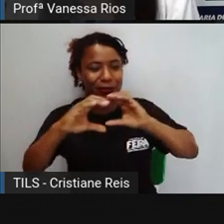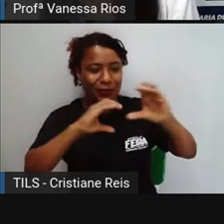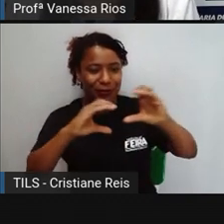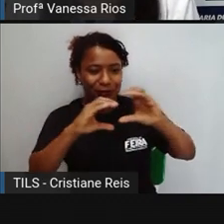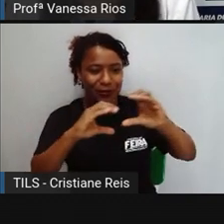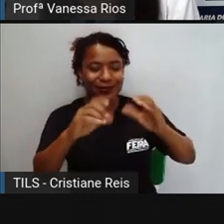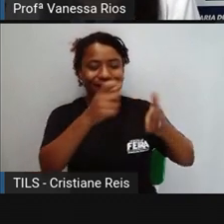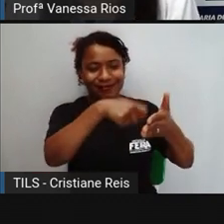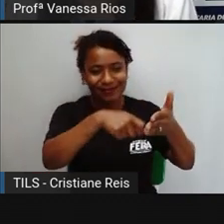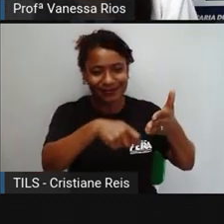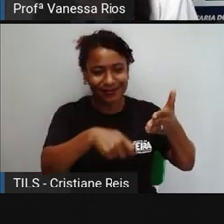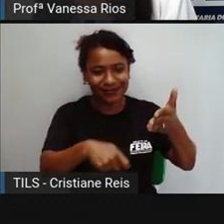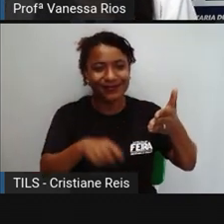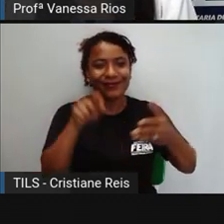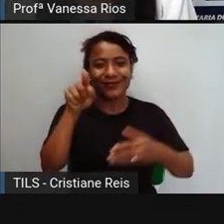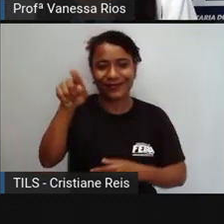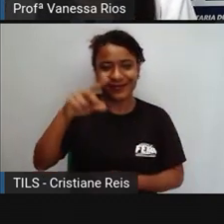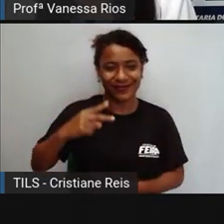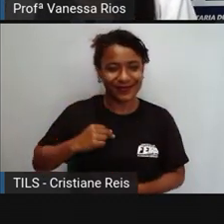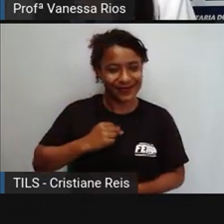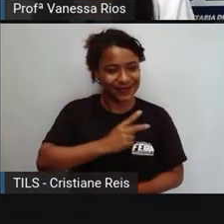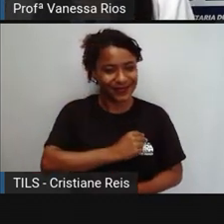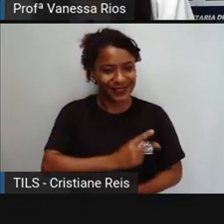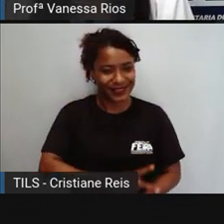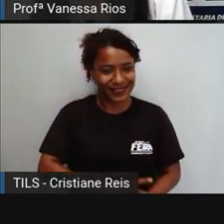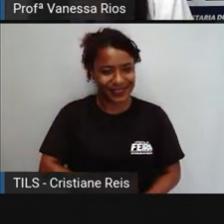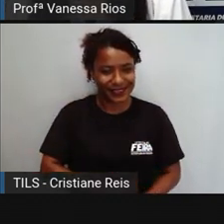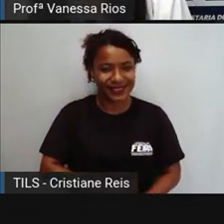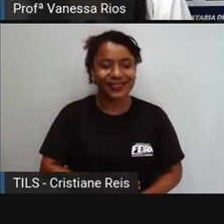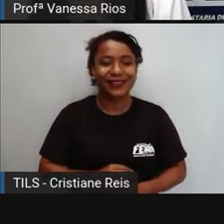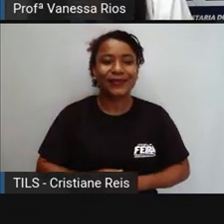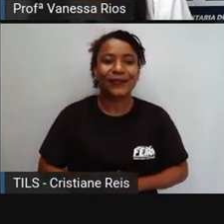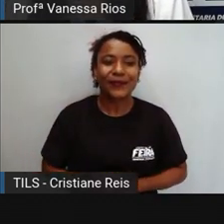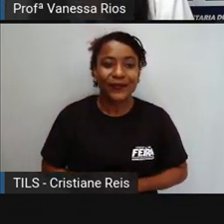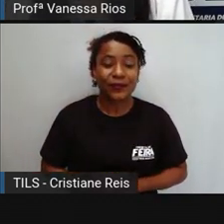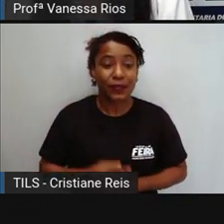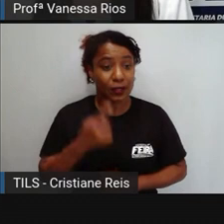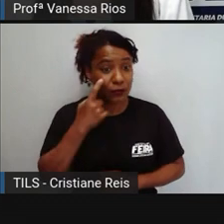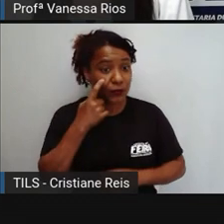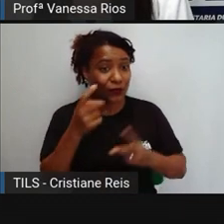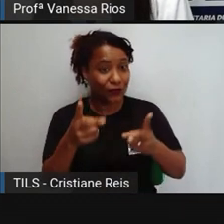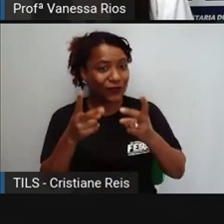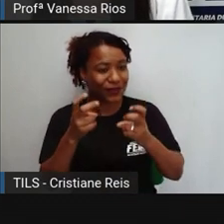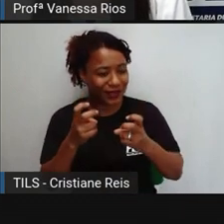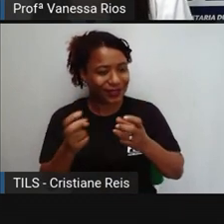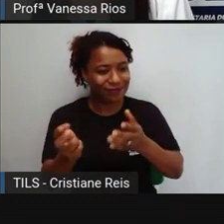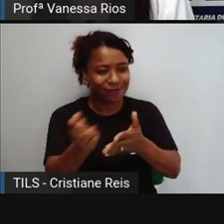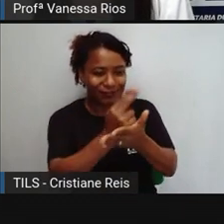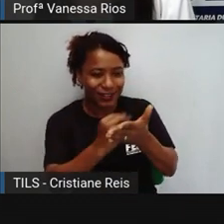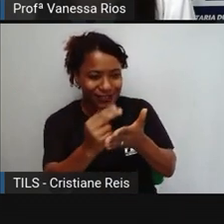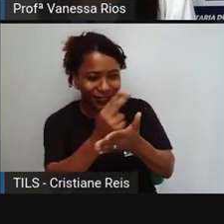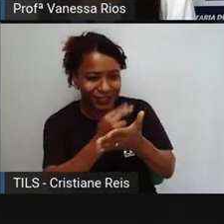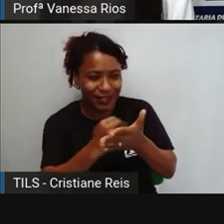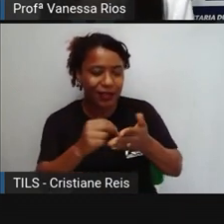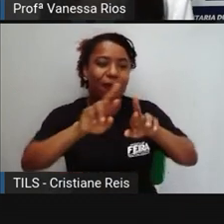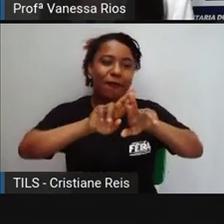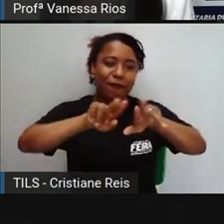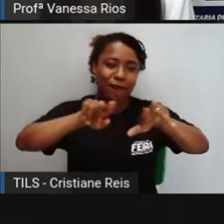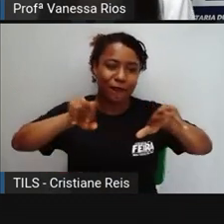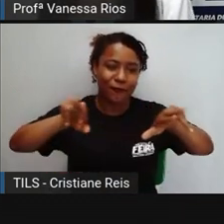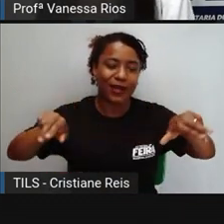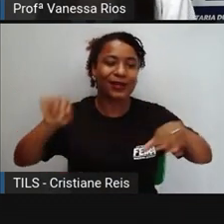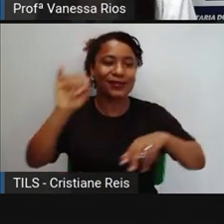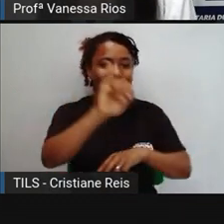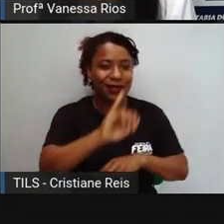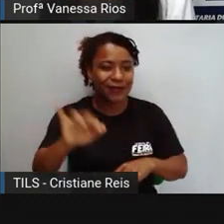aconteça lá na China. Então a gente percebe aí vários desenhos, né, a reprodução de várias imagens